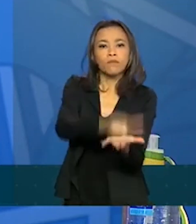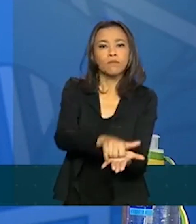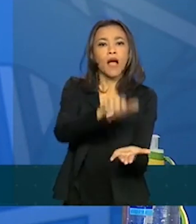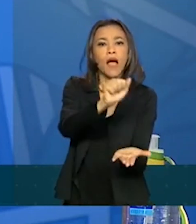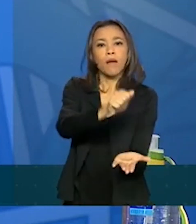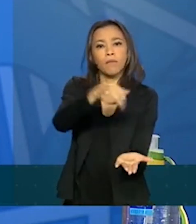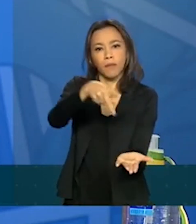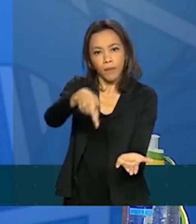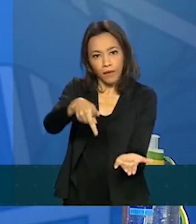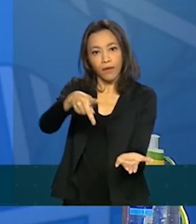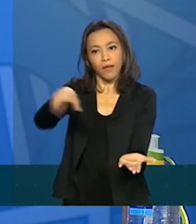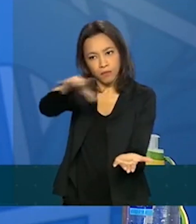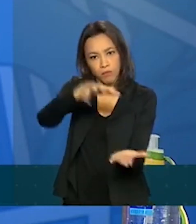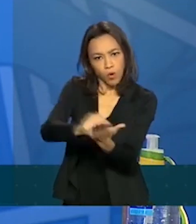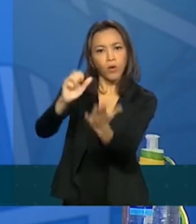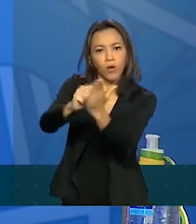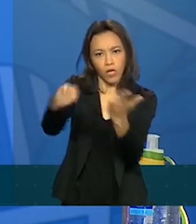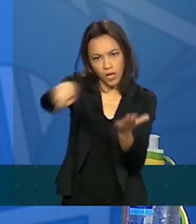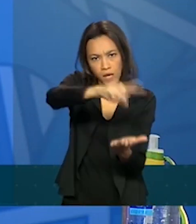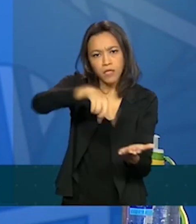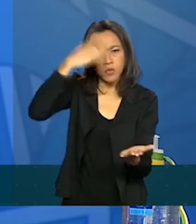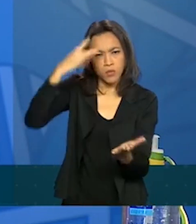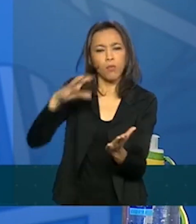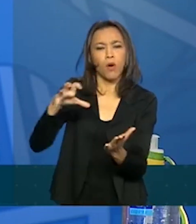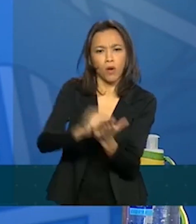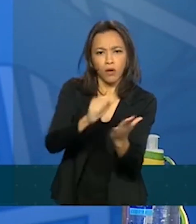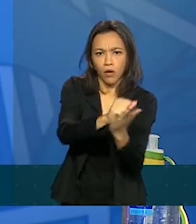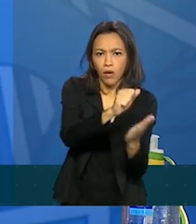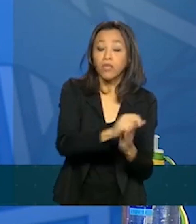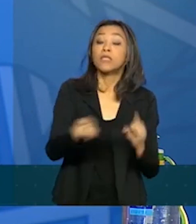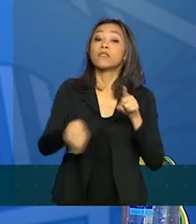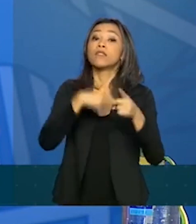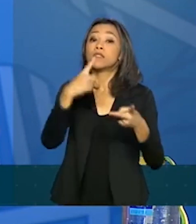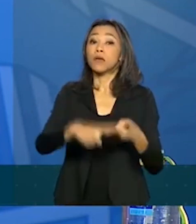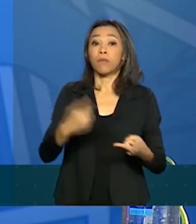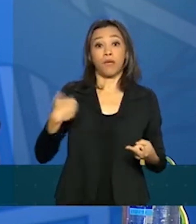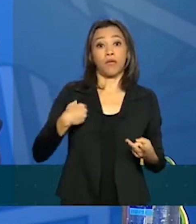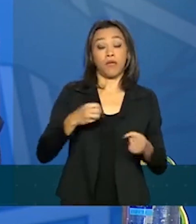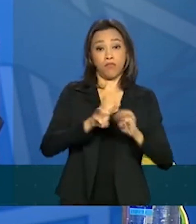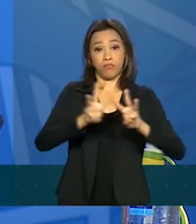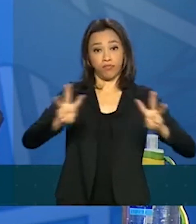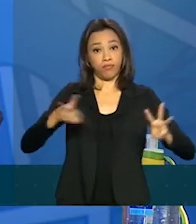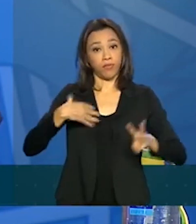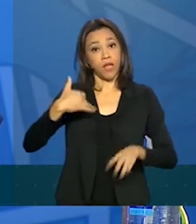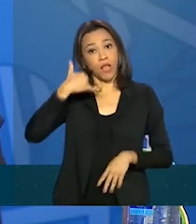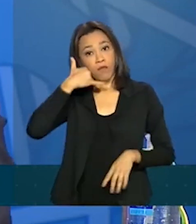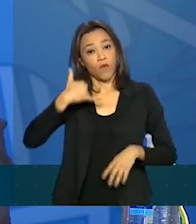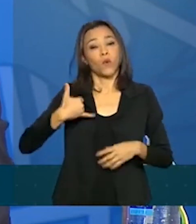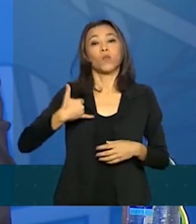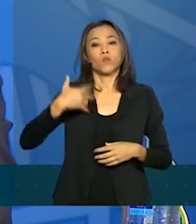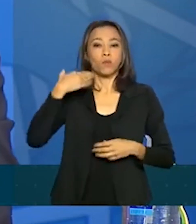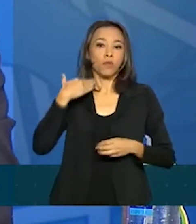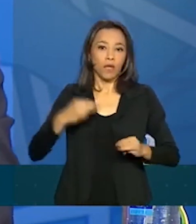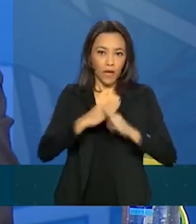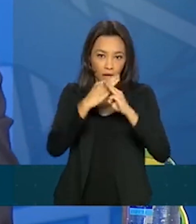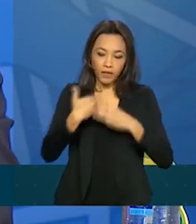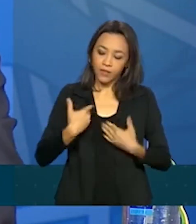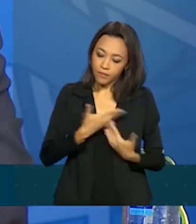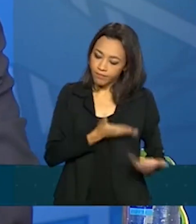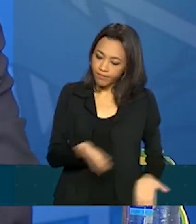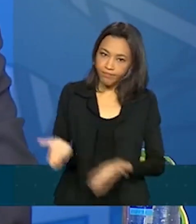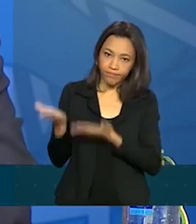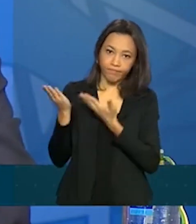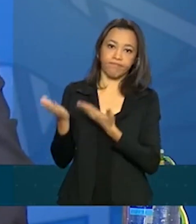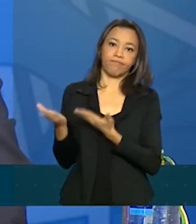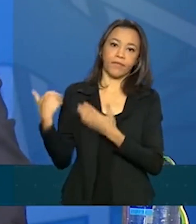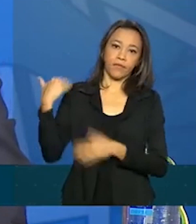cadastrar, avançamos também para o site da Caixa, para a central telefônica. Eu passo a palavra agora ao presidente Pedro Guimarães para que